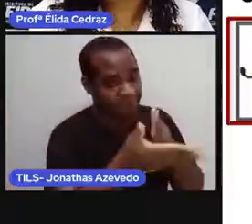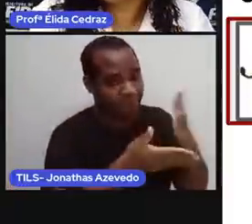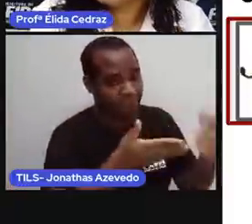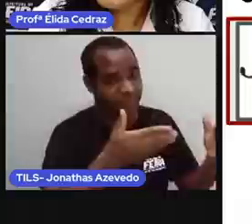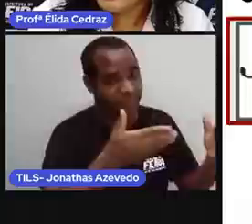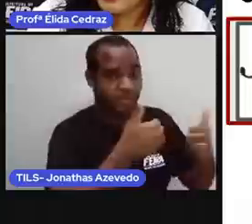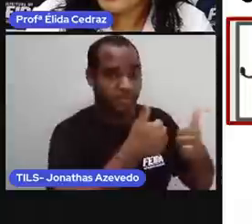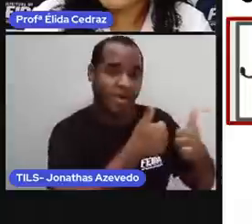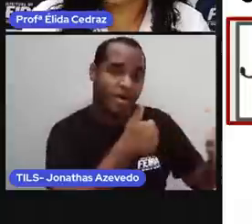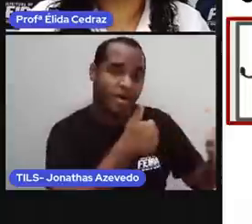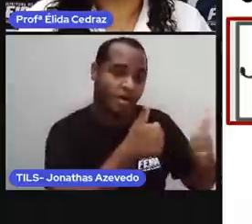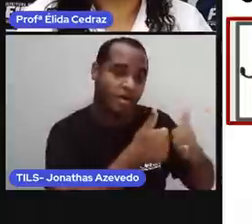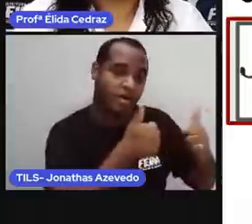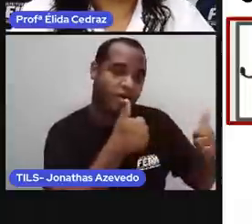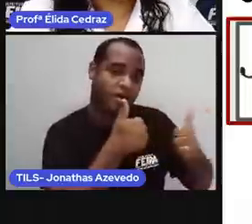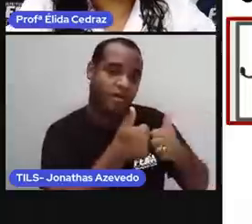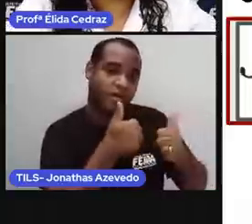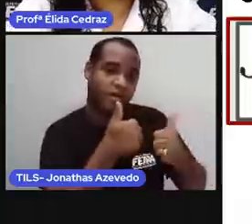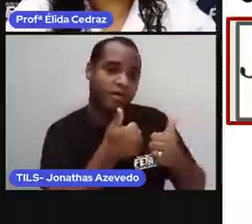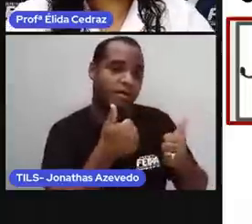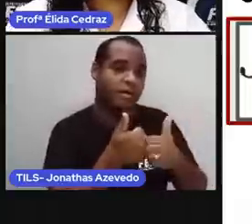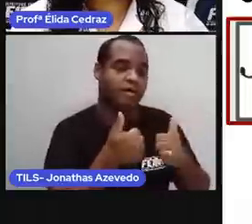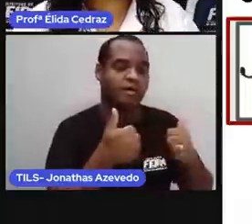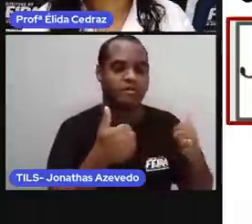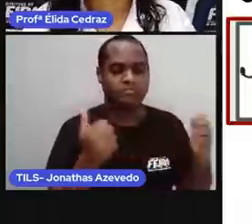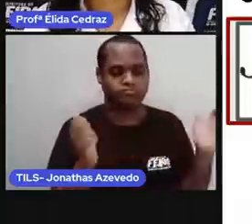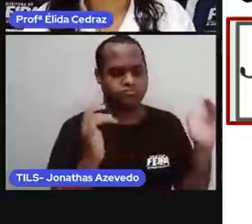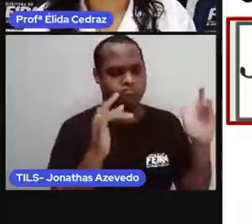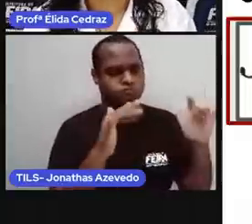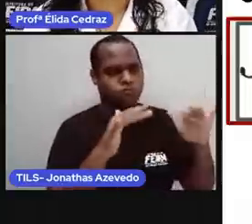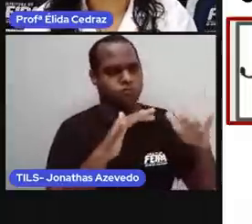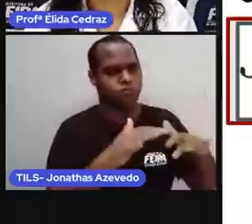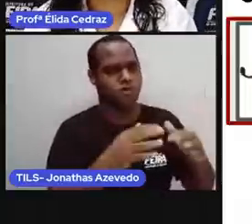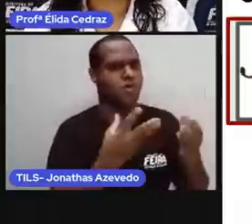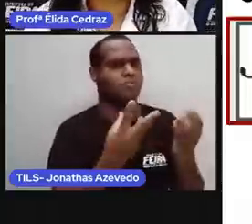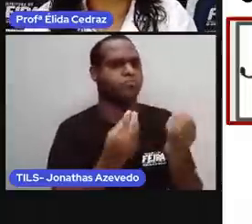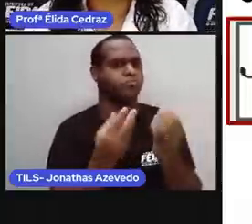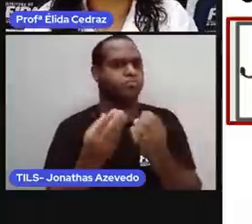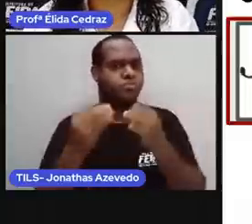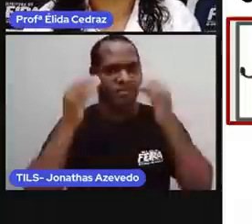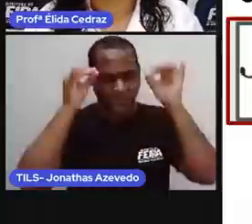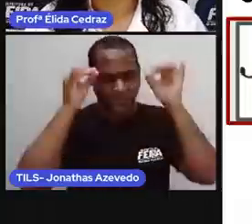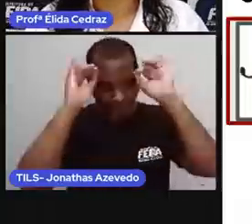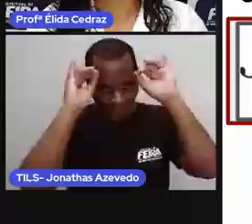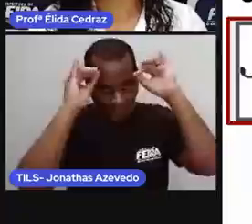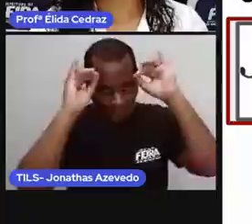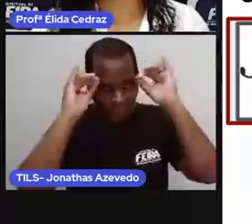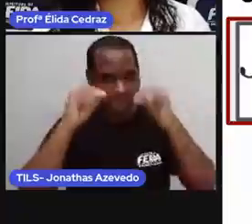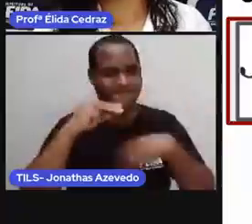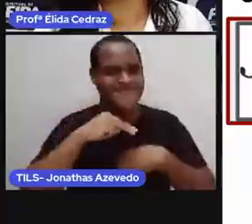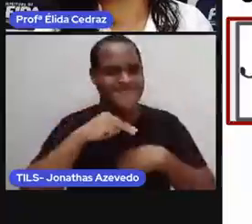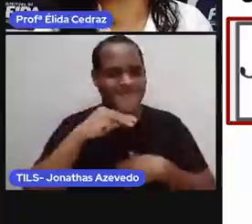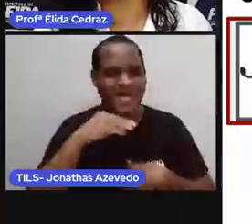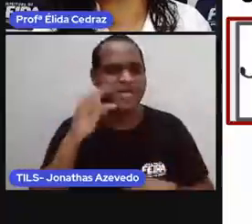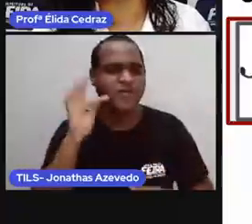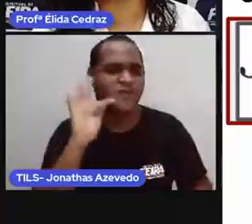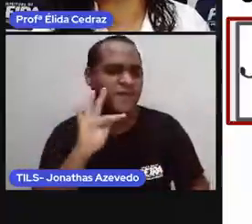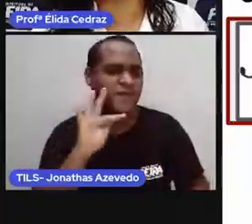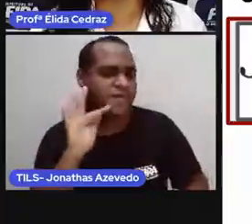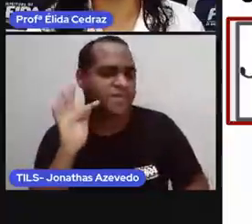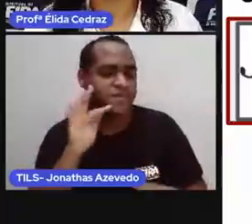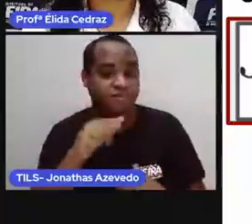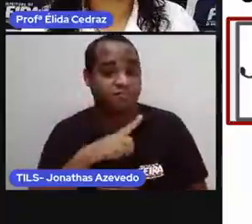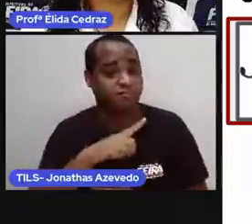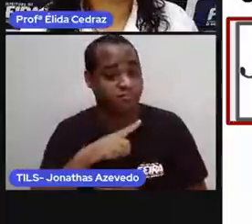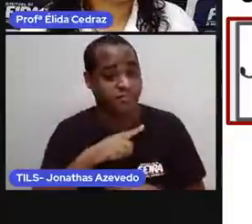criá-la em rebanho. Muitas vacas e bois juntos. E ela também é útil para